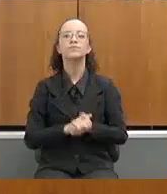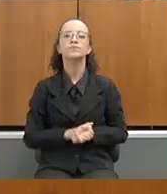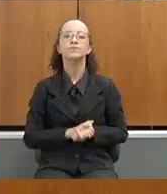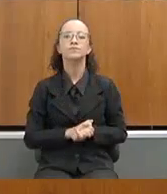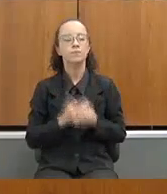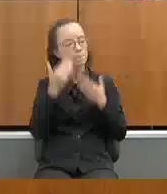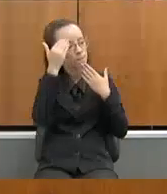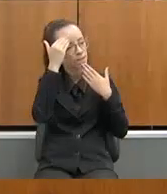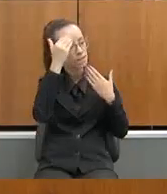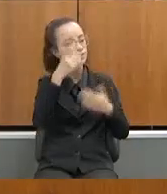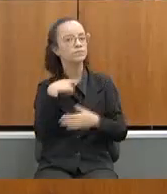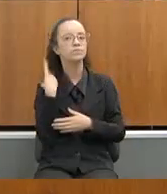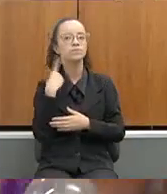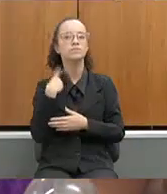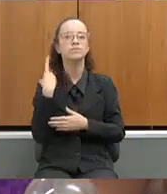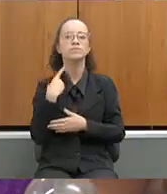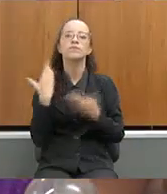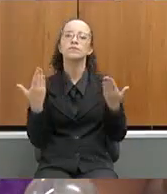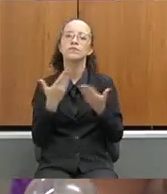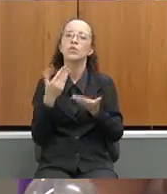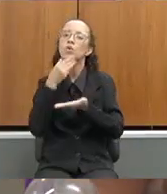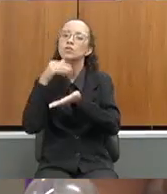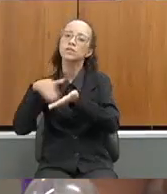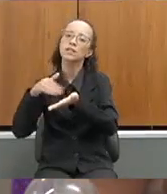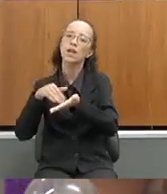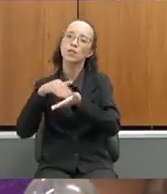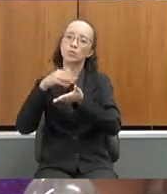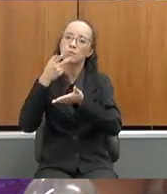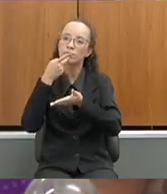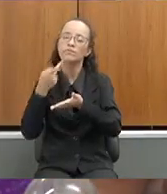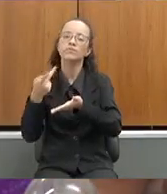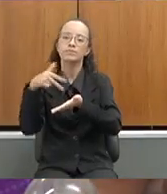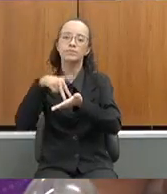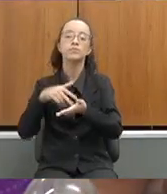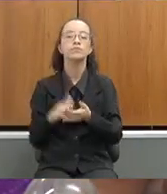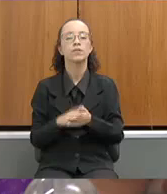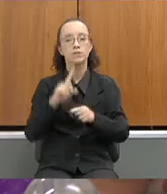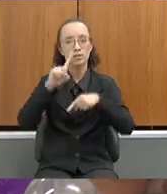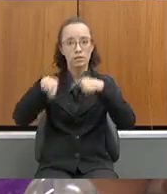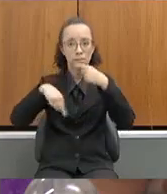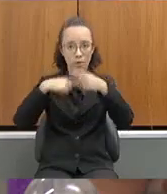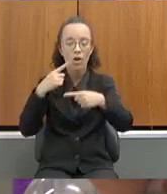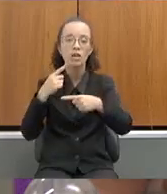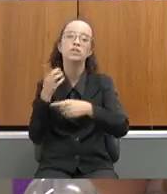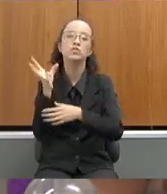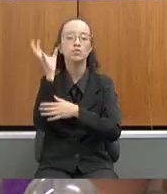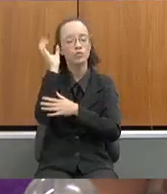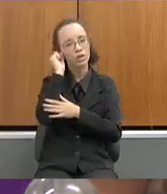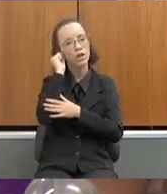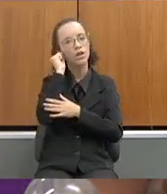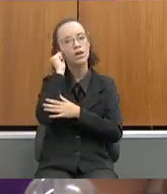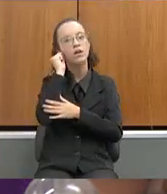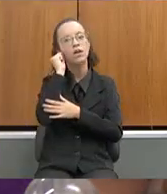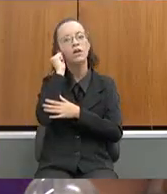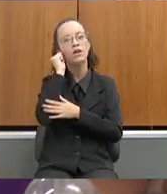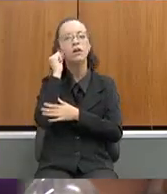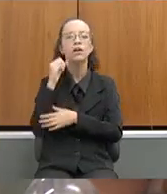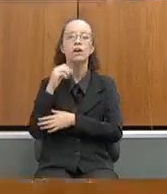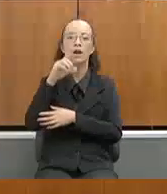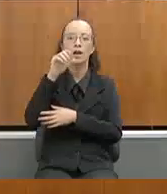Obrigada, deputada. Passo a palavra ao secretário para as suas considerações. Na sequência, nós ouviremos o deputado Arles Santiago.